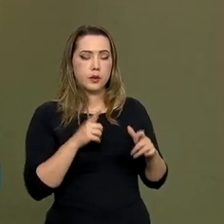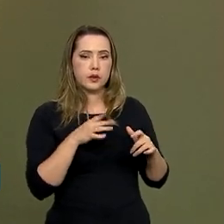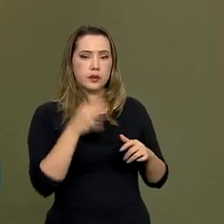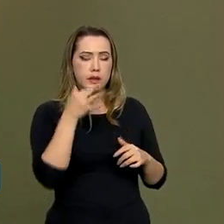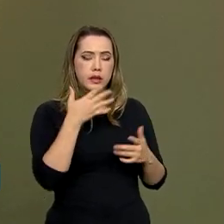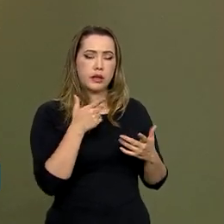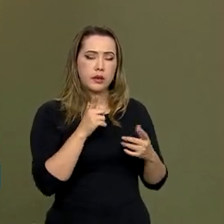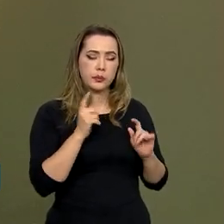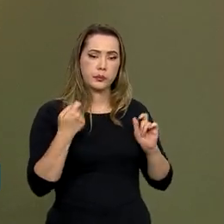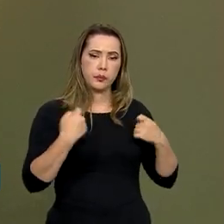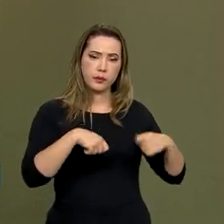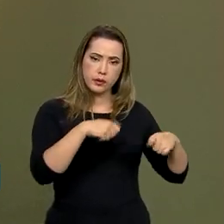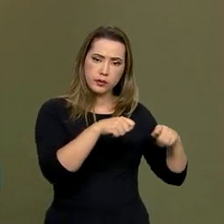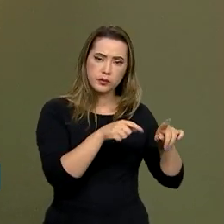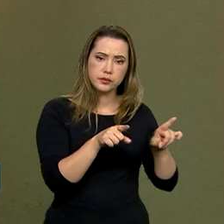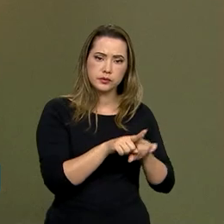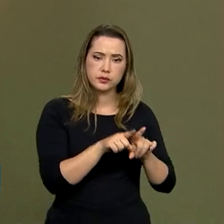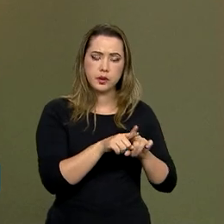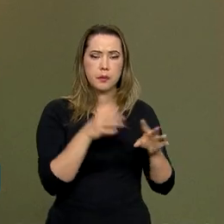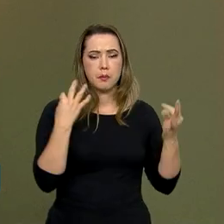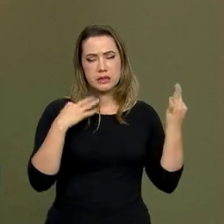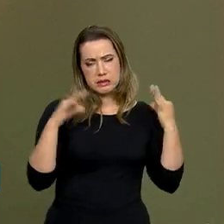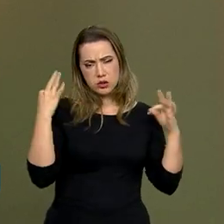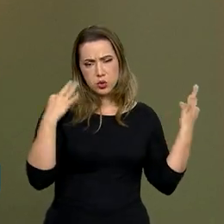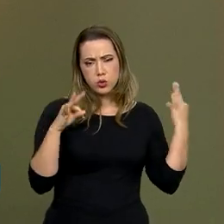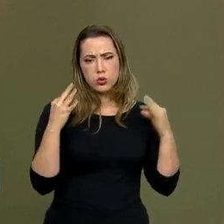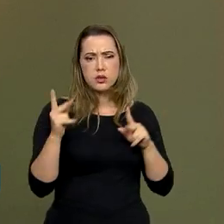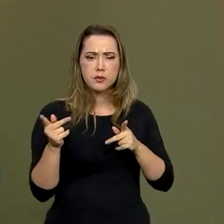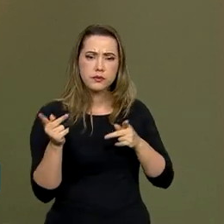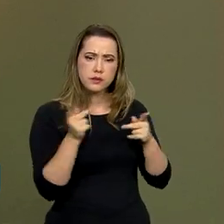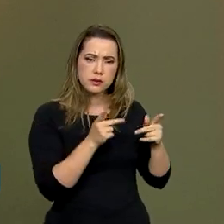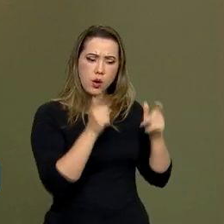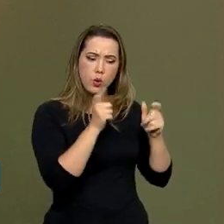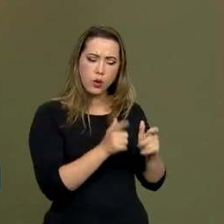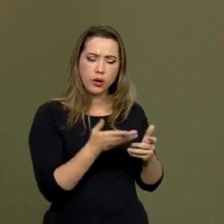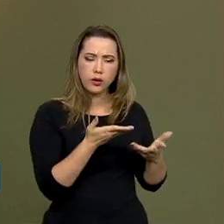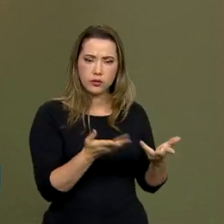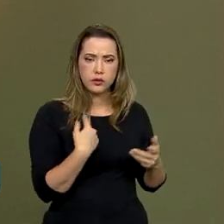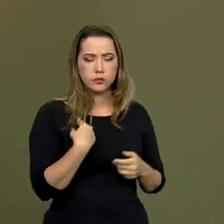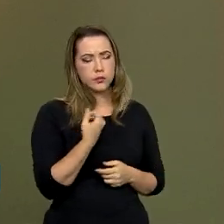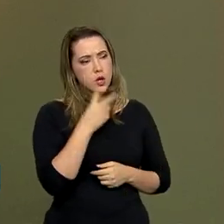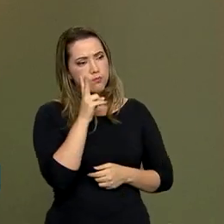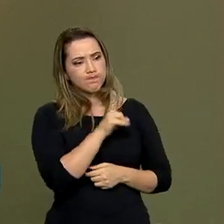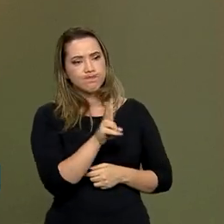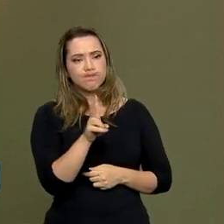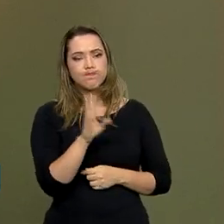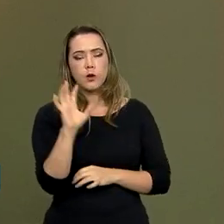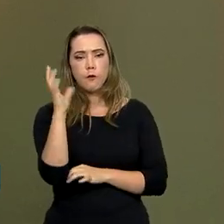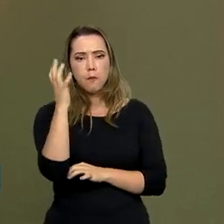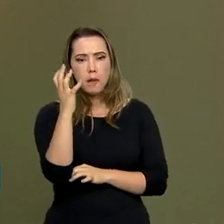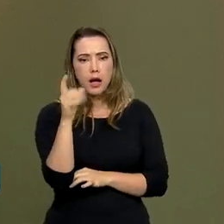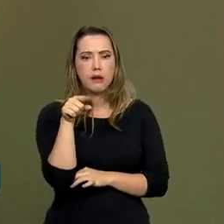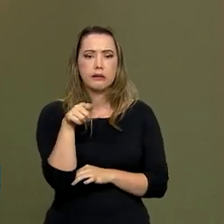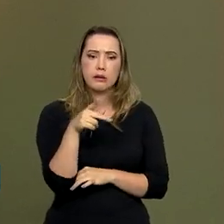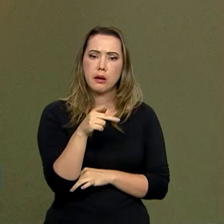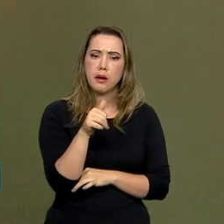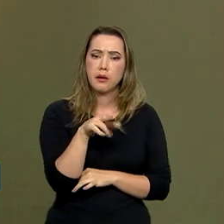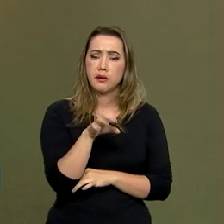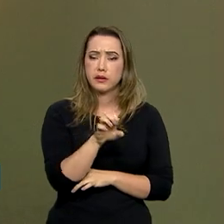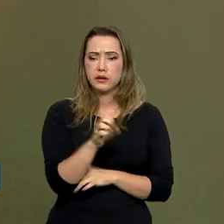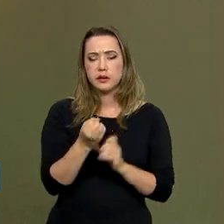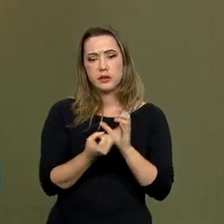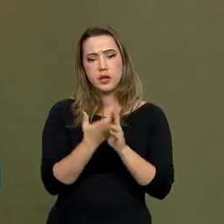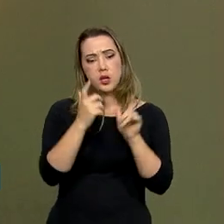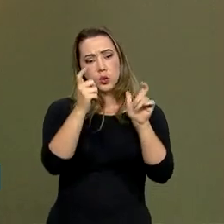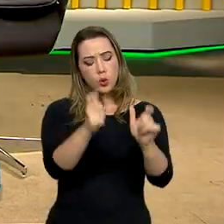necessário, inclusive, a presença de turistas. Então, quando a gente observa que um parque é instalado, ele é criado em uma